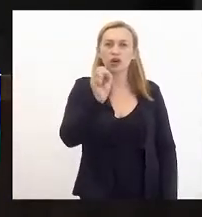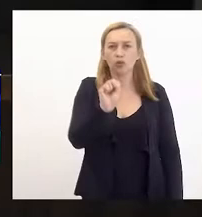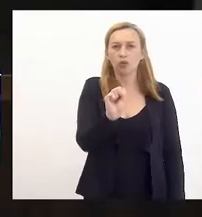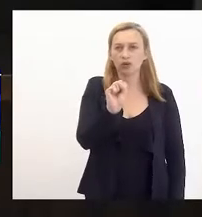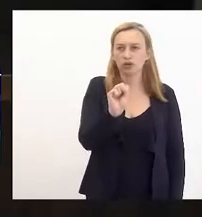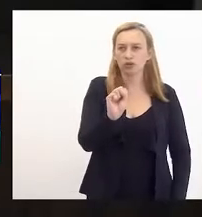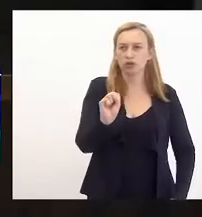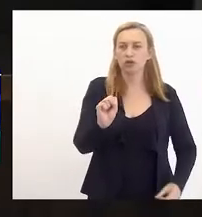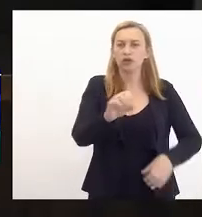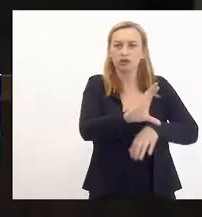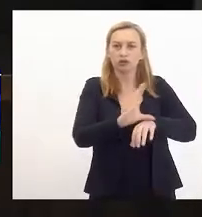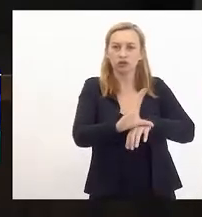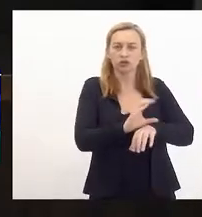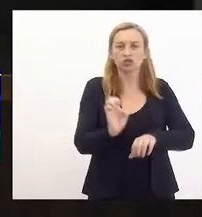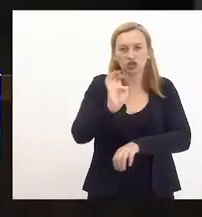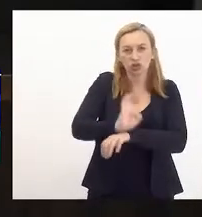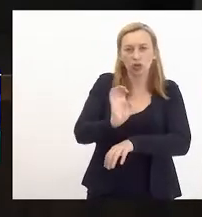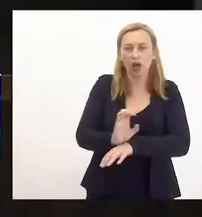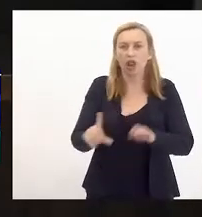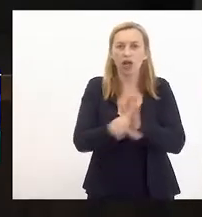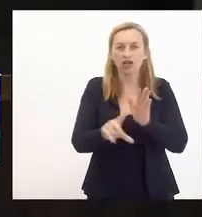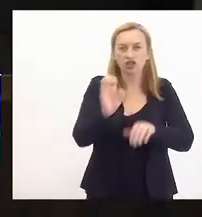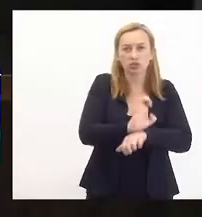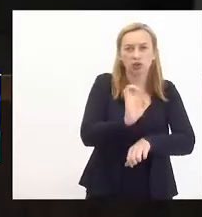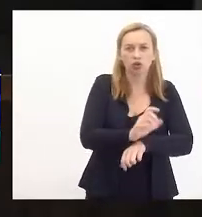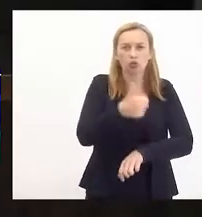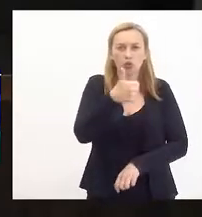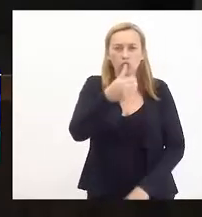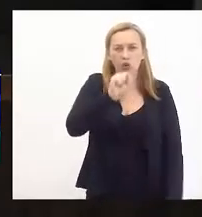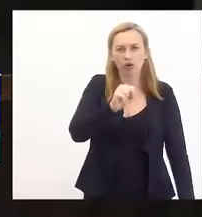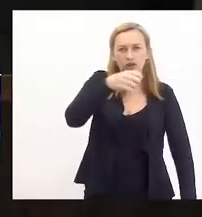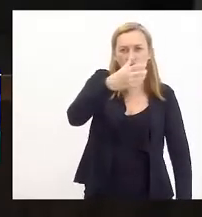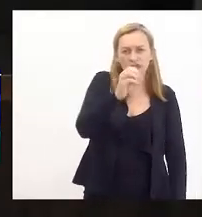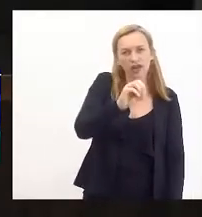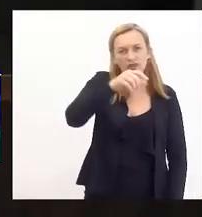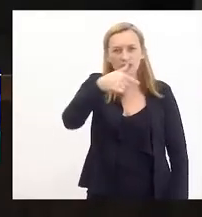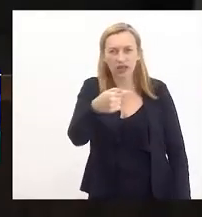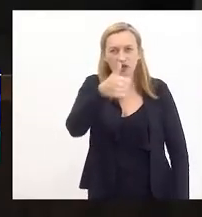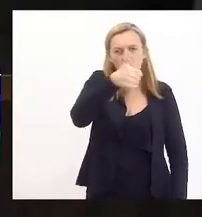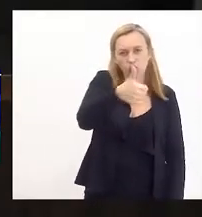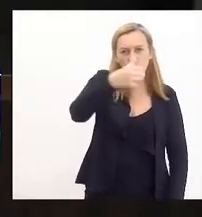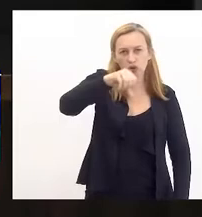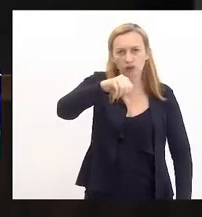Constituição Estadual e as leis estaduais 1807-1991 e